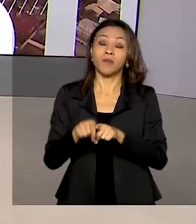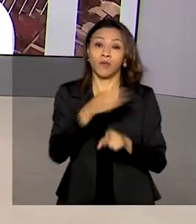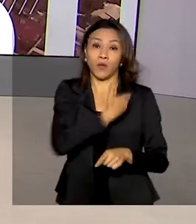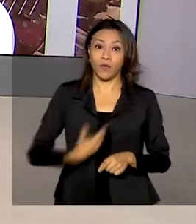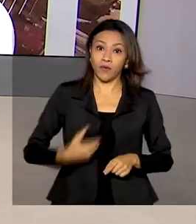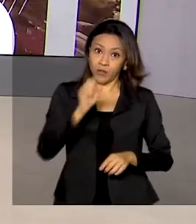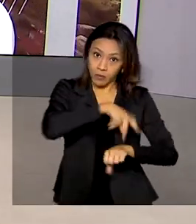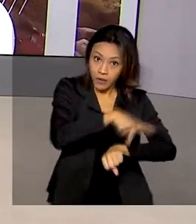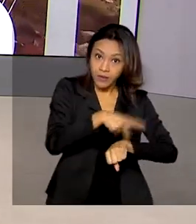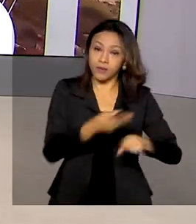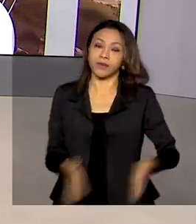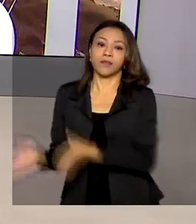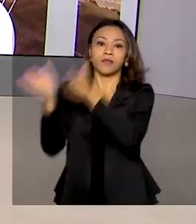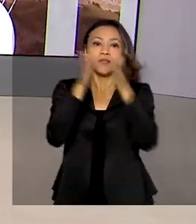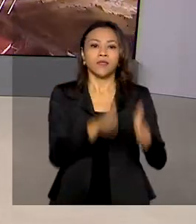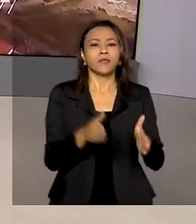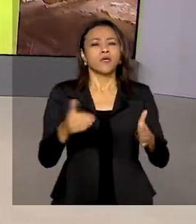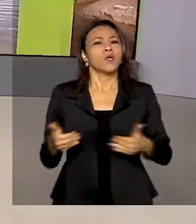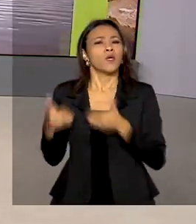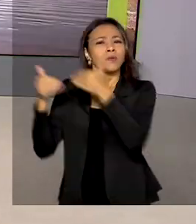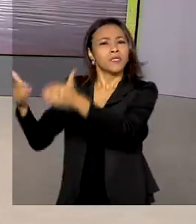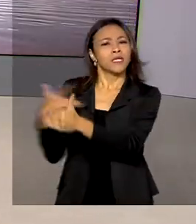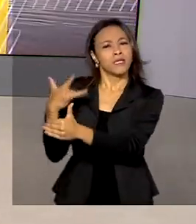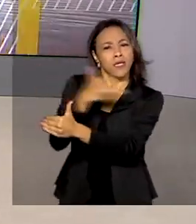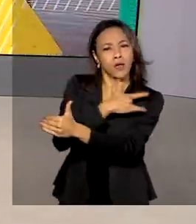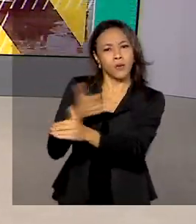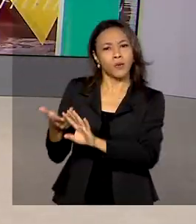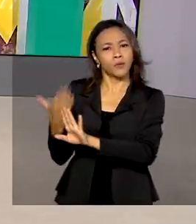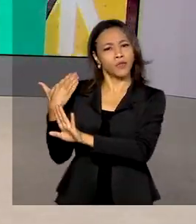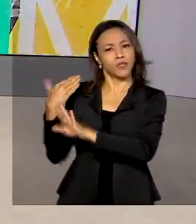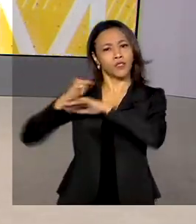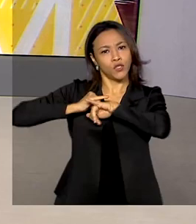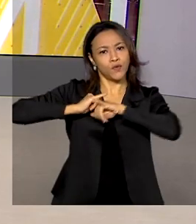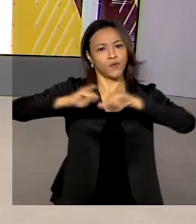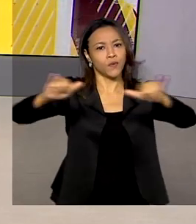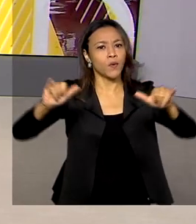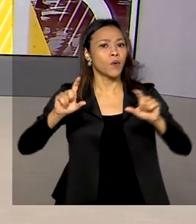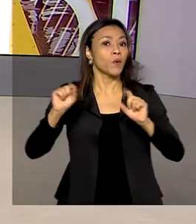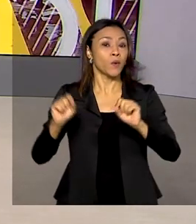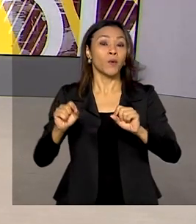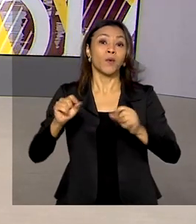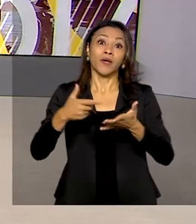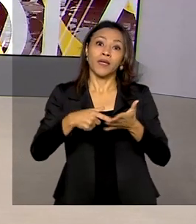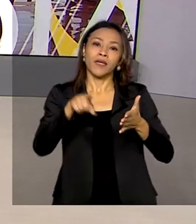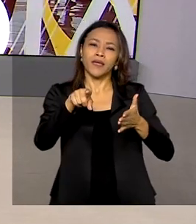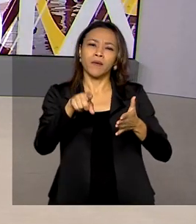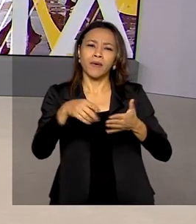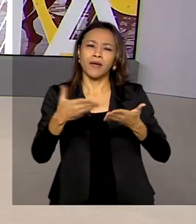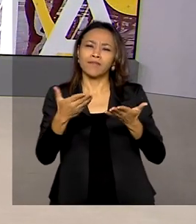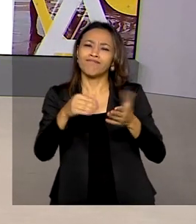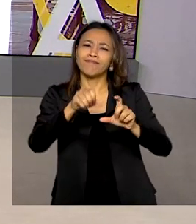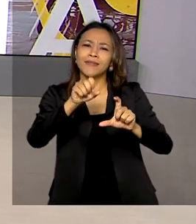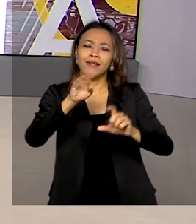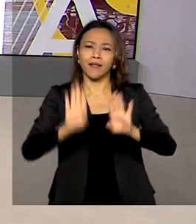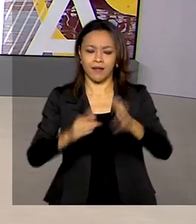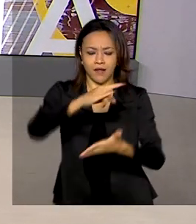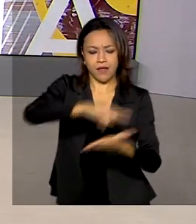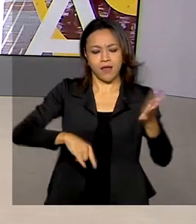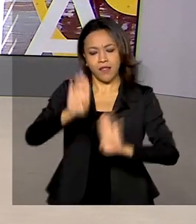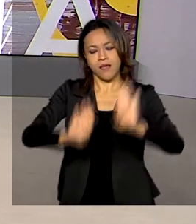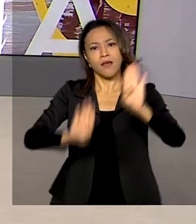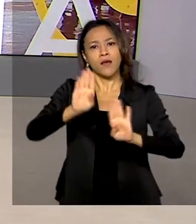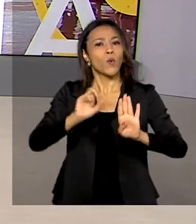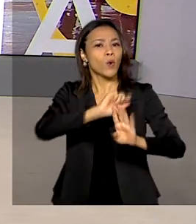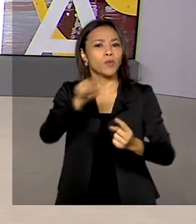O Ministério da Saúde publicou uma dispensa de licitação que soma quase R 8 bilhões de reais para agilizar a